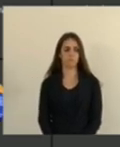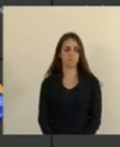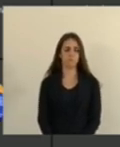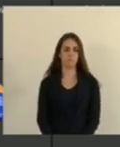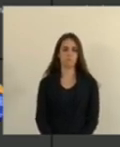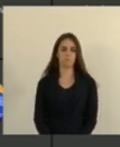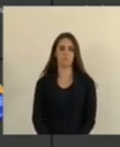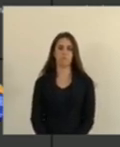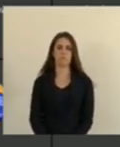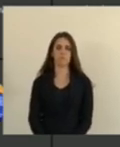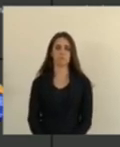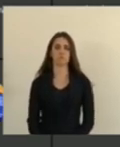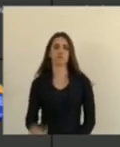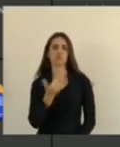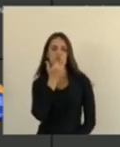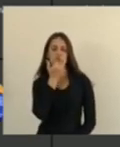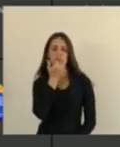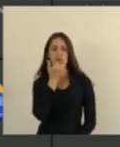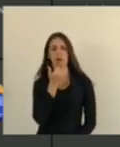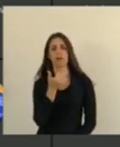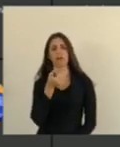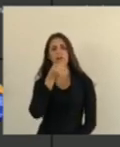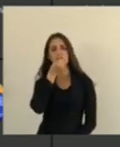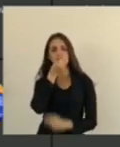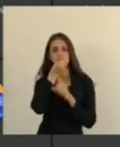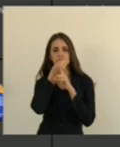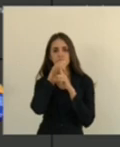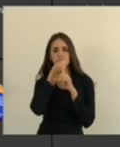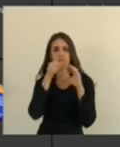Está sem aula Deputado Luciano Machado